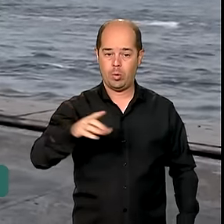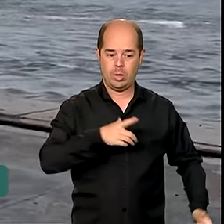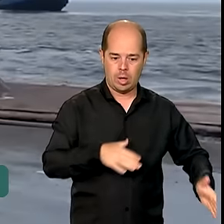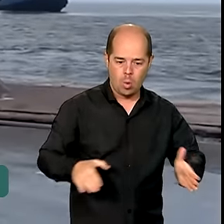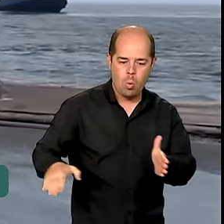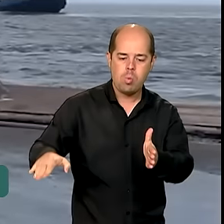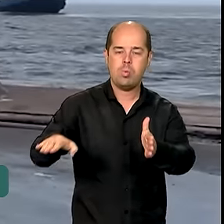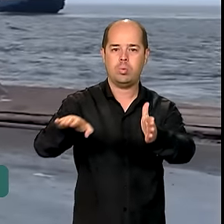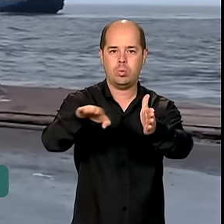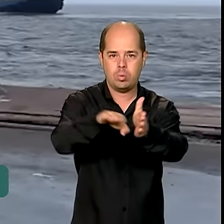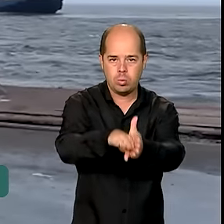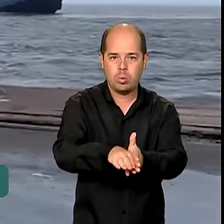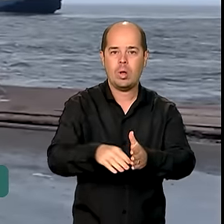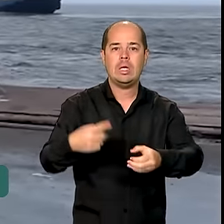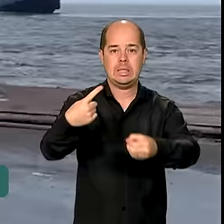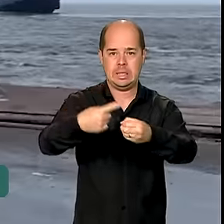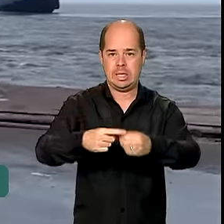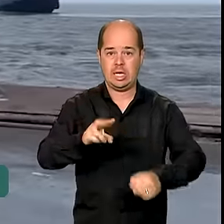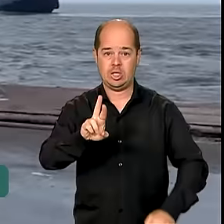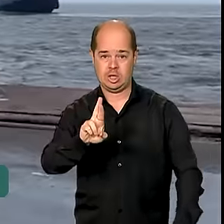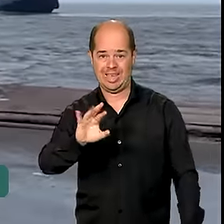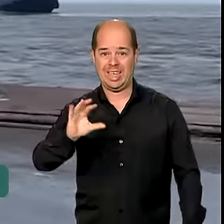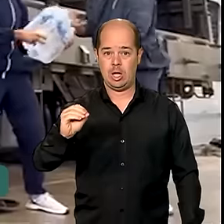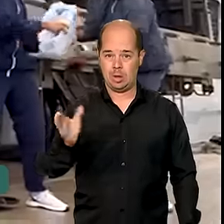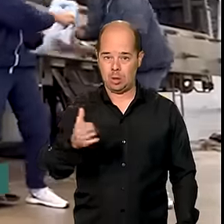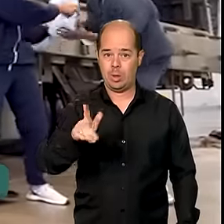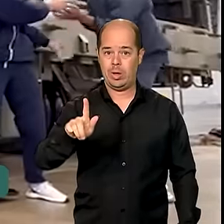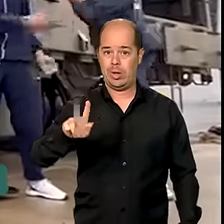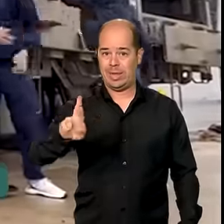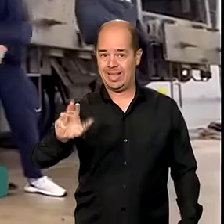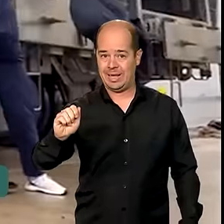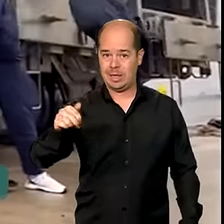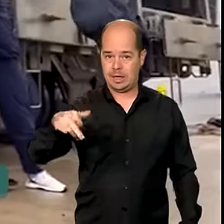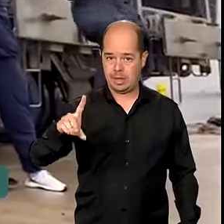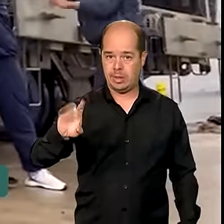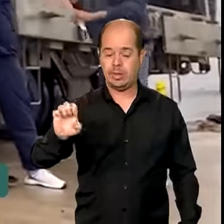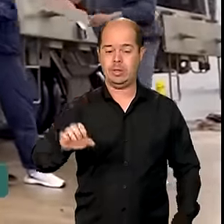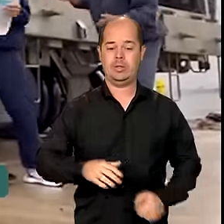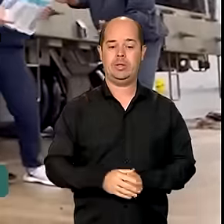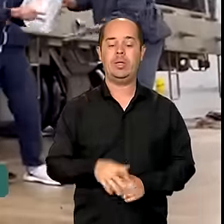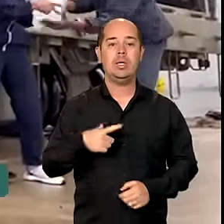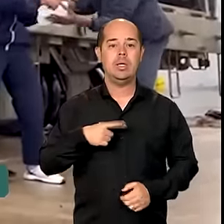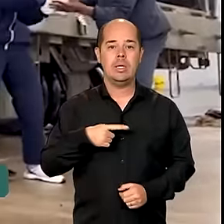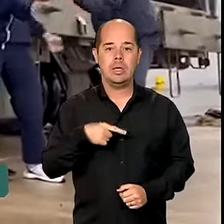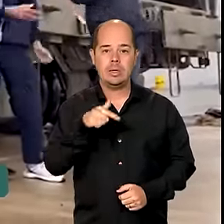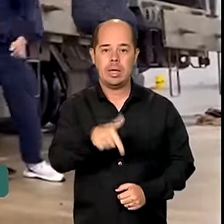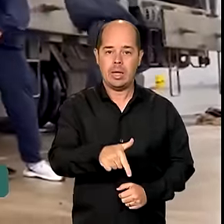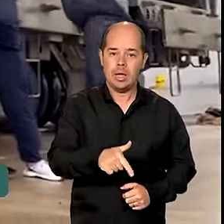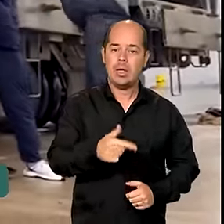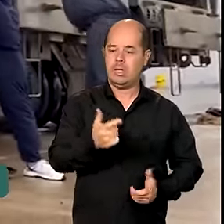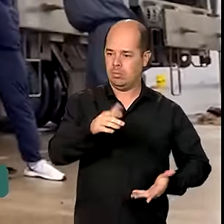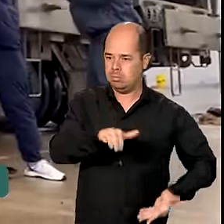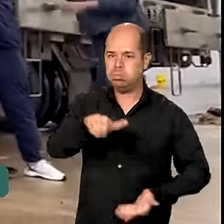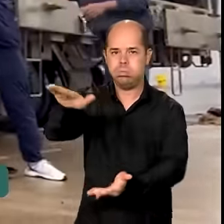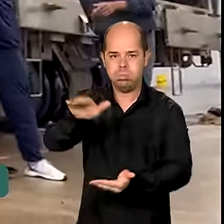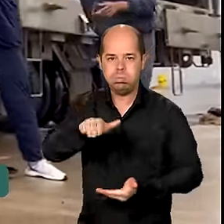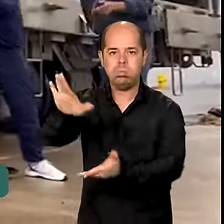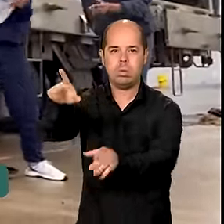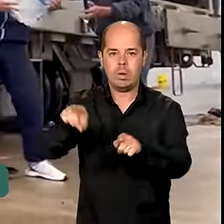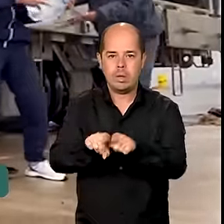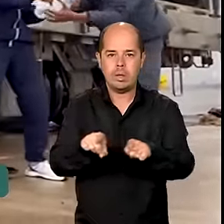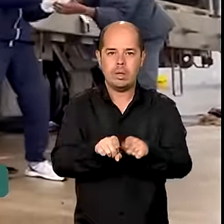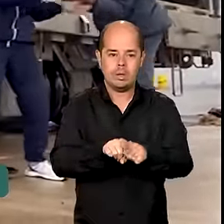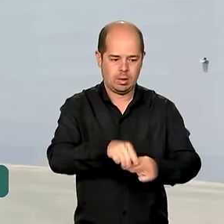Rio Grande. A bordo, médicos, equipamentos, doações e purificadores de água. A embarcação se soma à